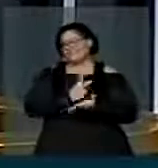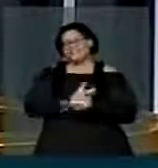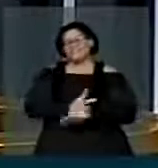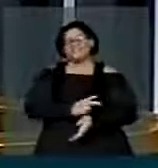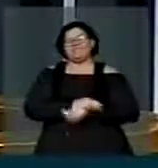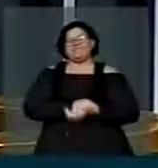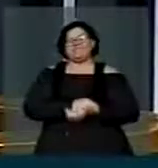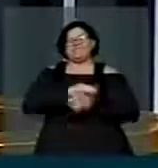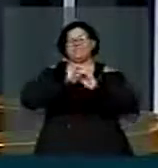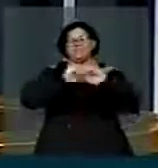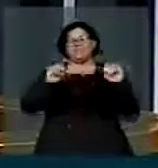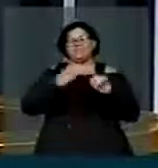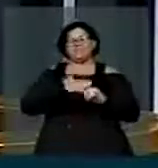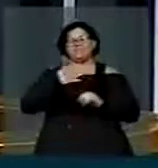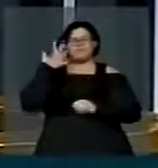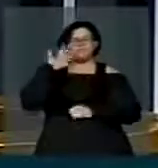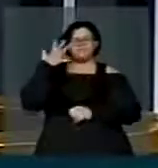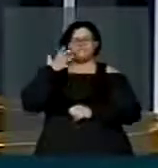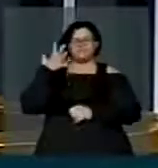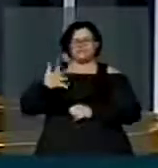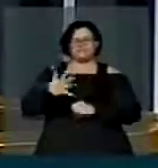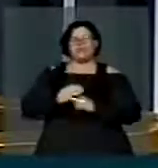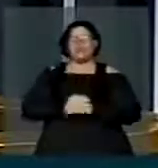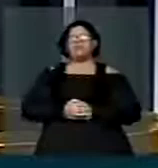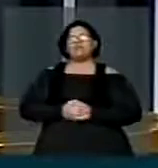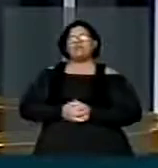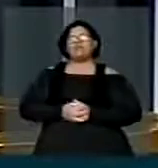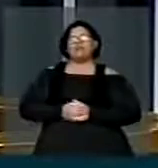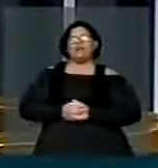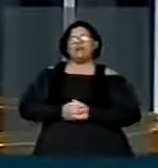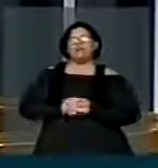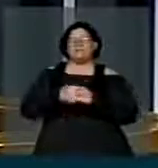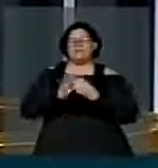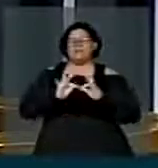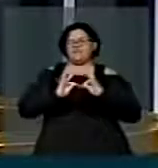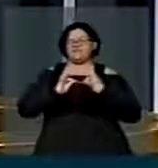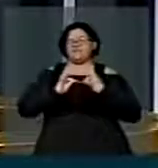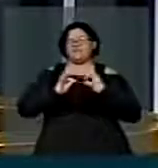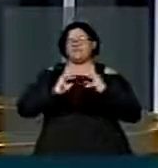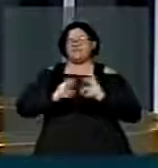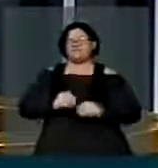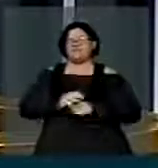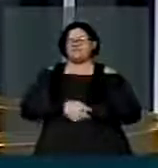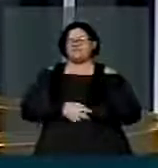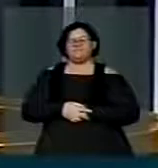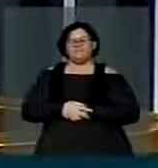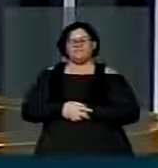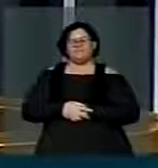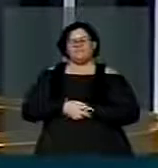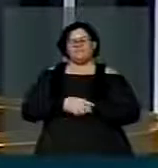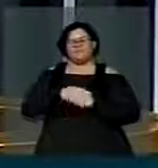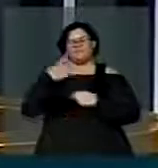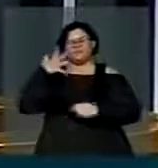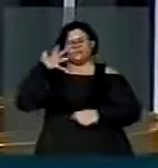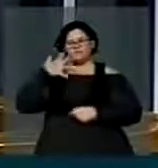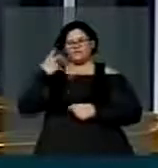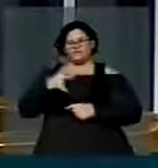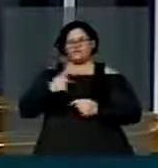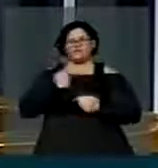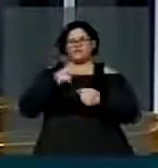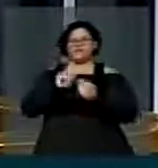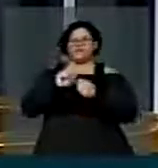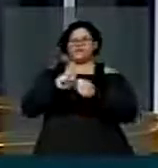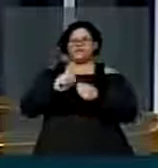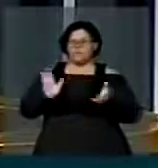divulgado esse meu discurso que na íntegra, dou como lido o restante desse discurso que faço